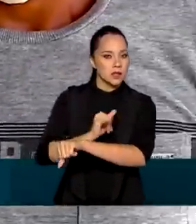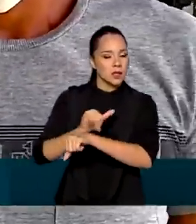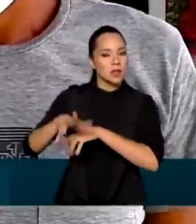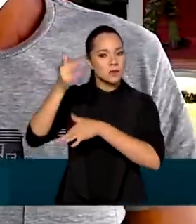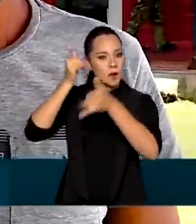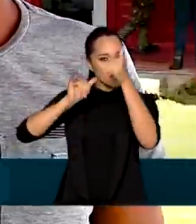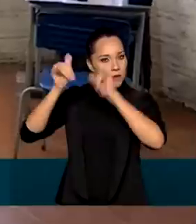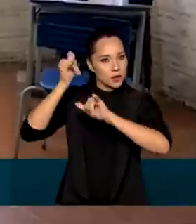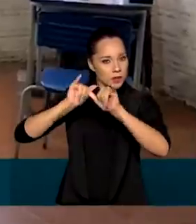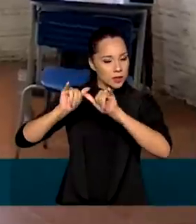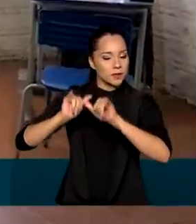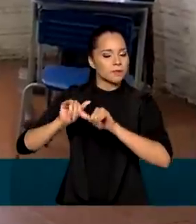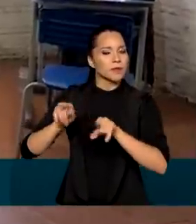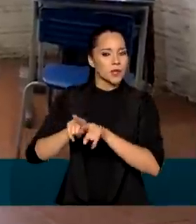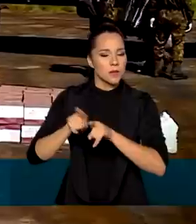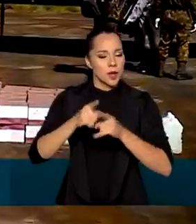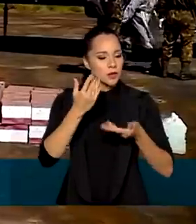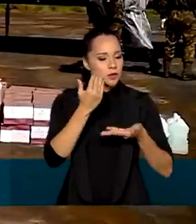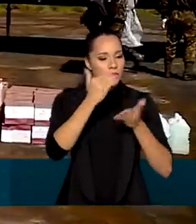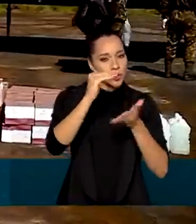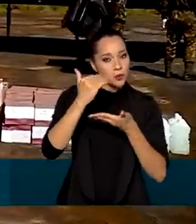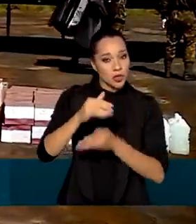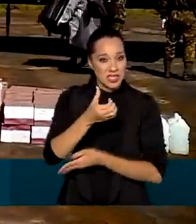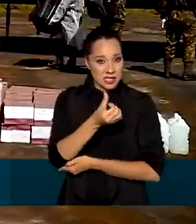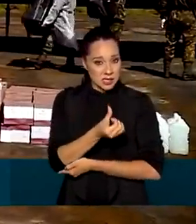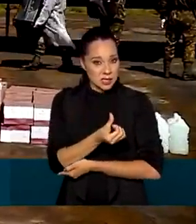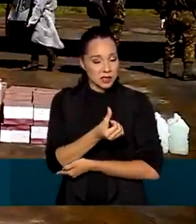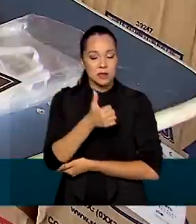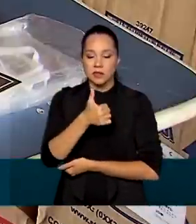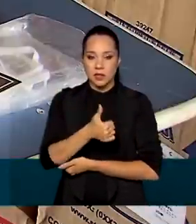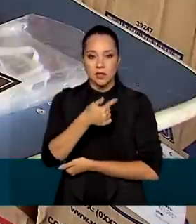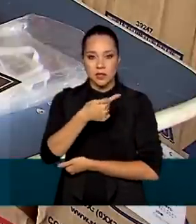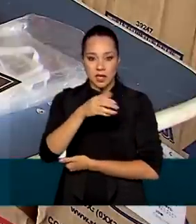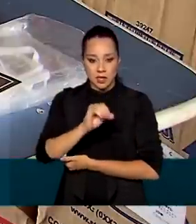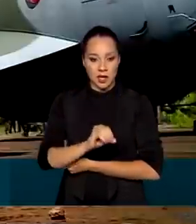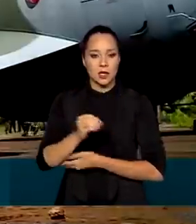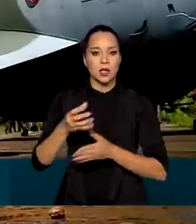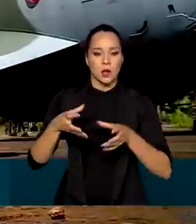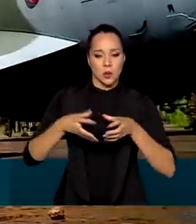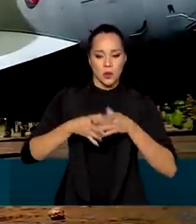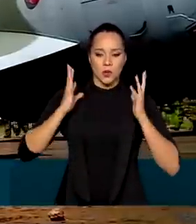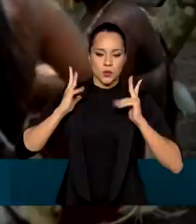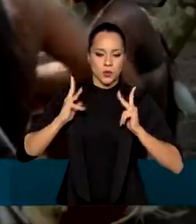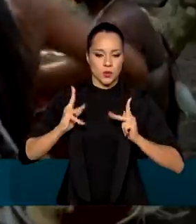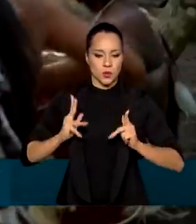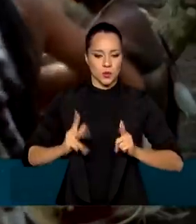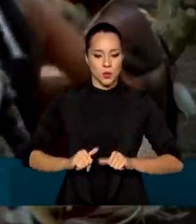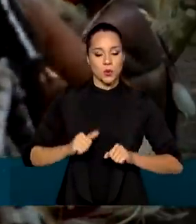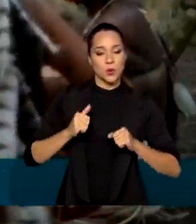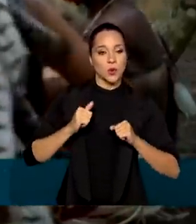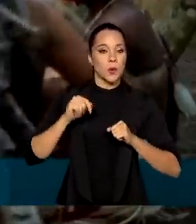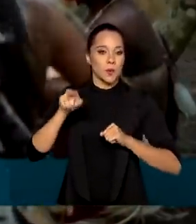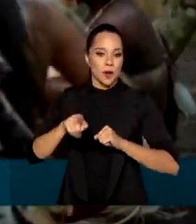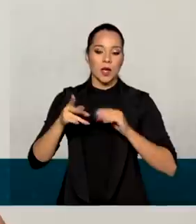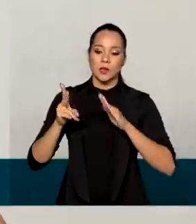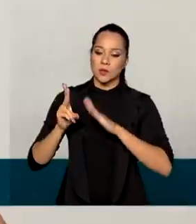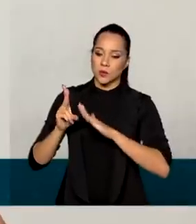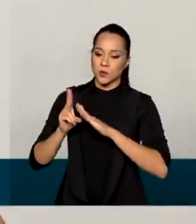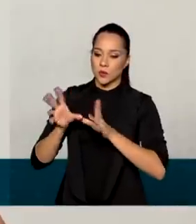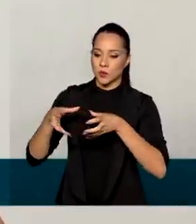preventivas. E distribuiu 170 mil kits de higiene e limpeza para as aldeias.